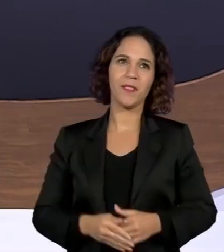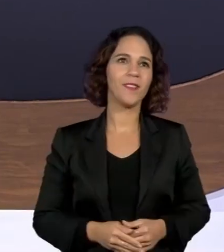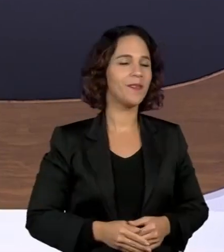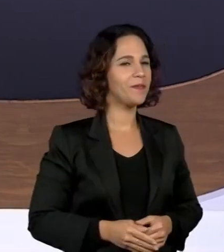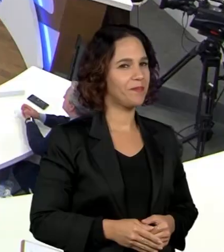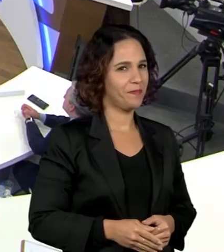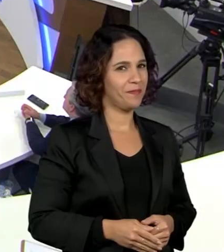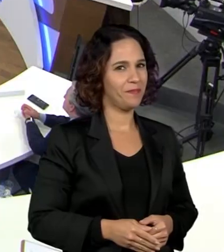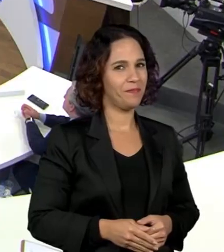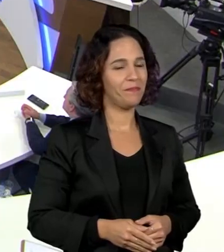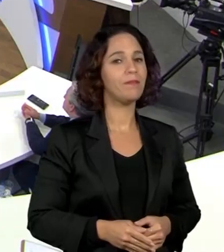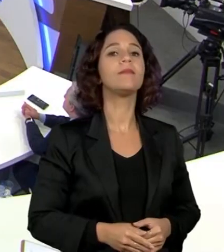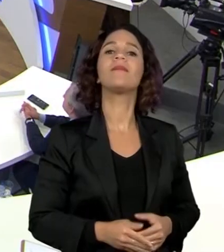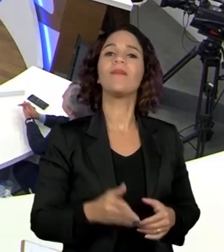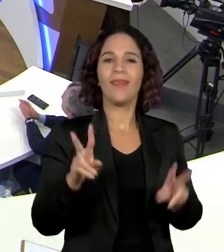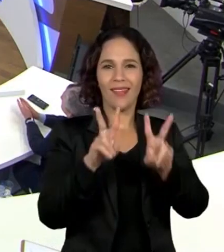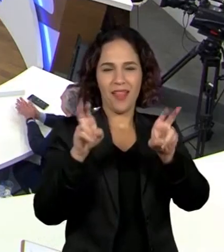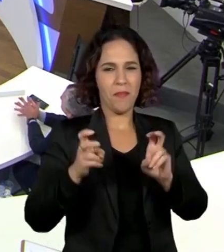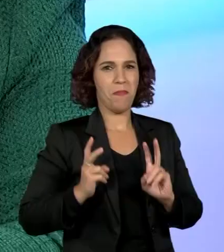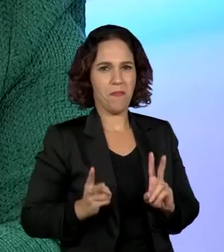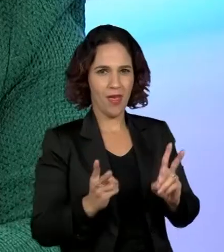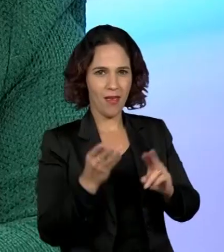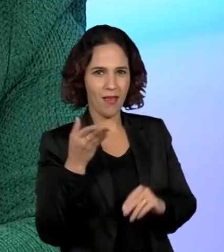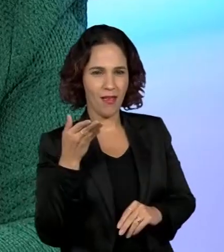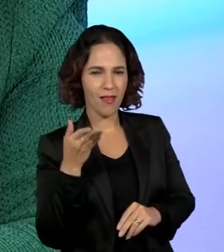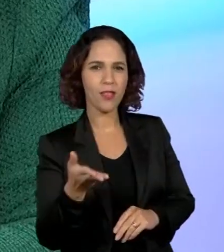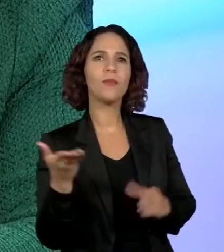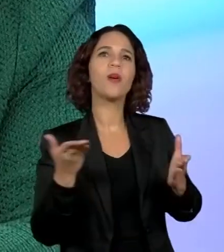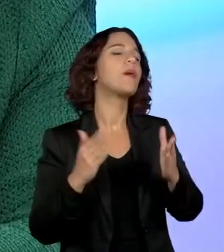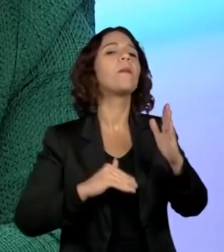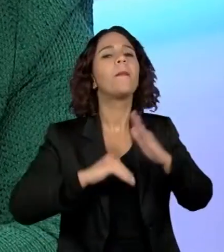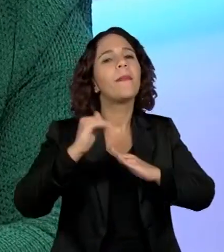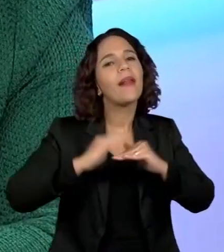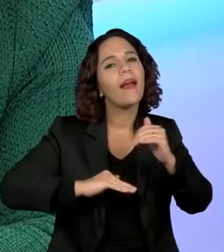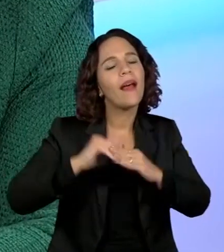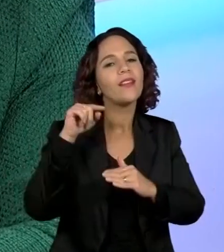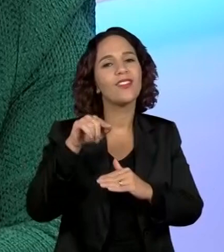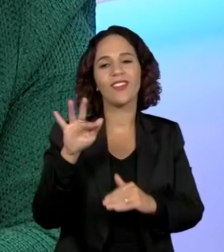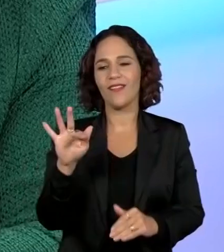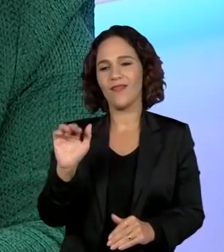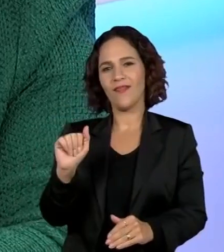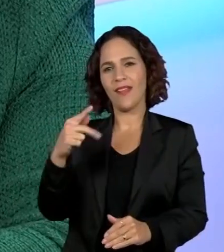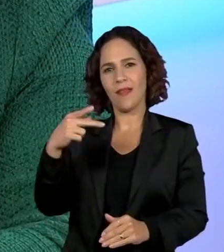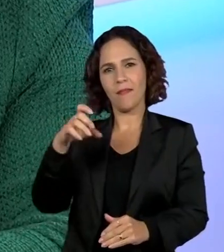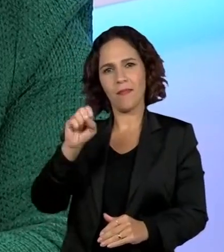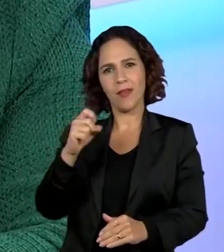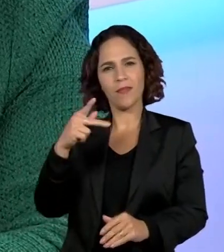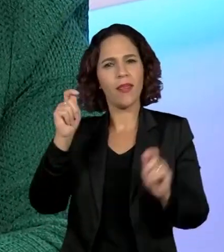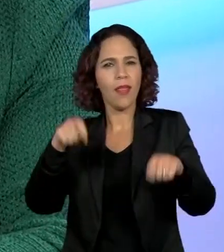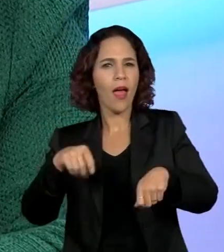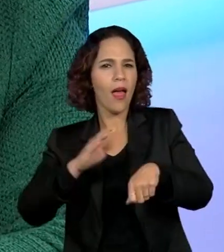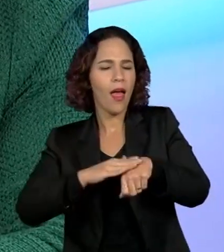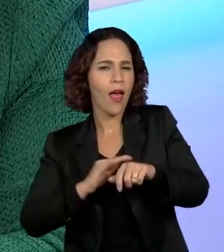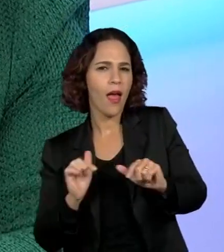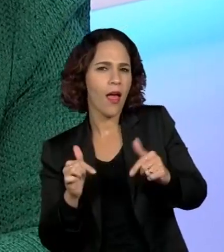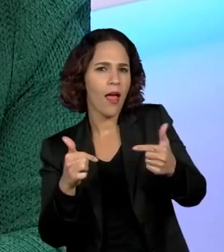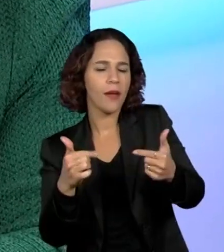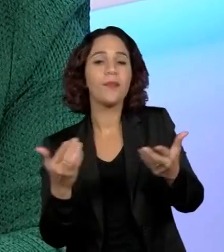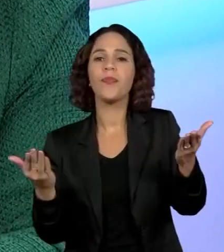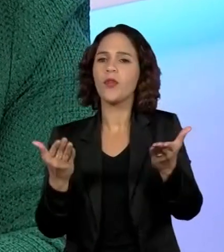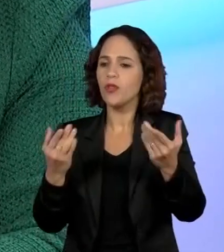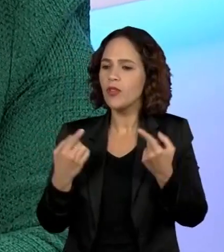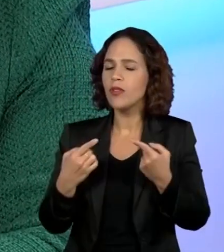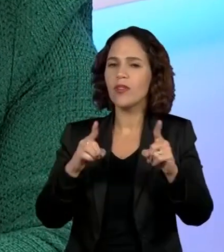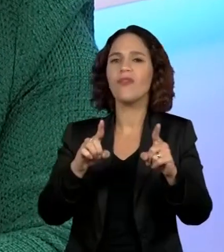Continuando no tema do negacionismo, falando de uma forma mais prática sobre o que a FAPESP pode fazer, acho que hoje um dos maiores desafios, professor, de